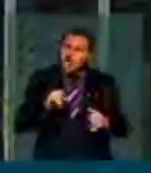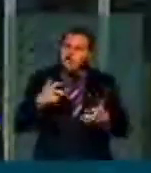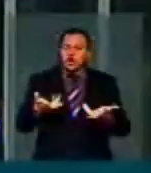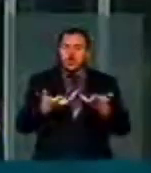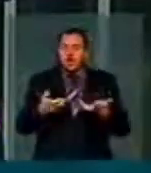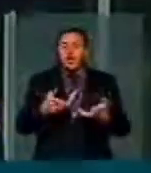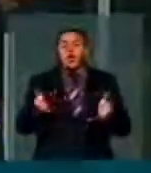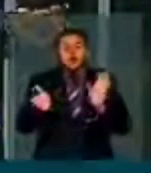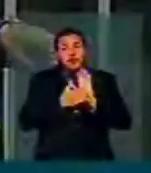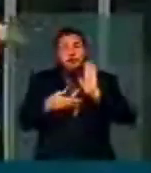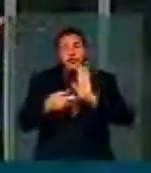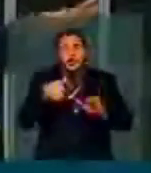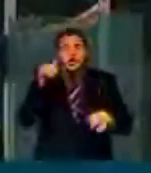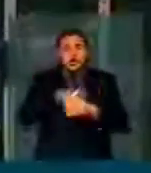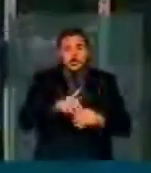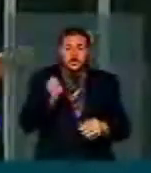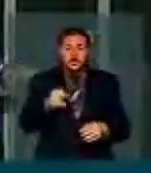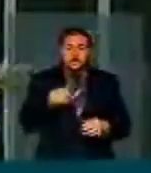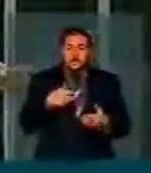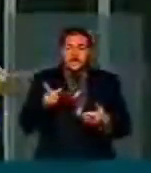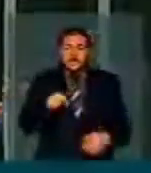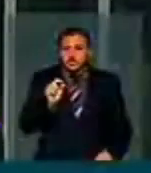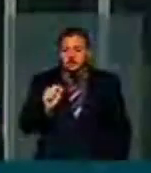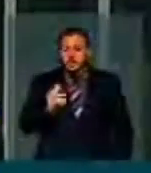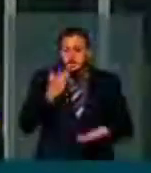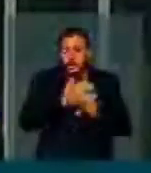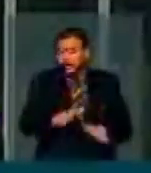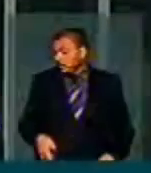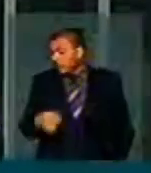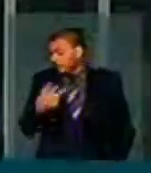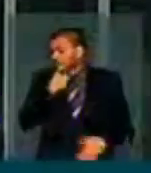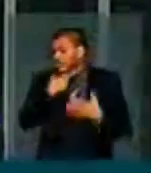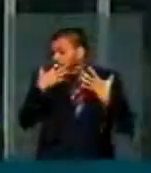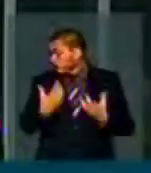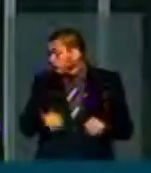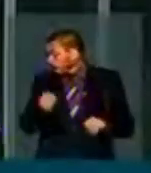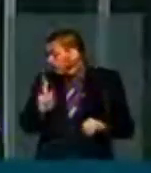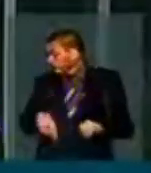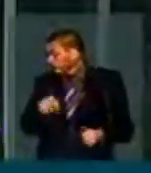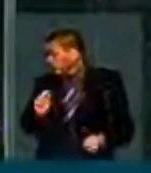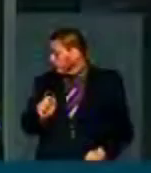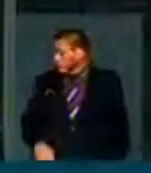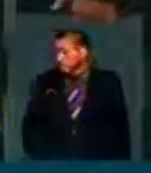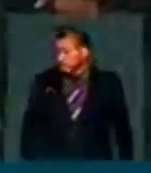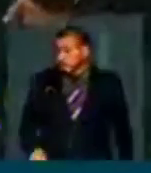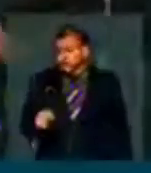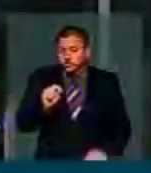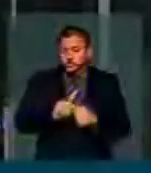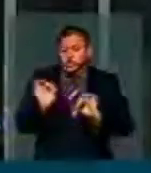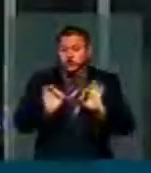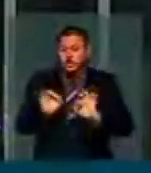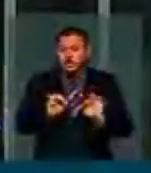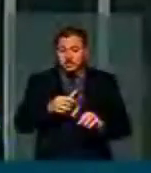Coloque em votação. Se perdermos, perdi. Acabou. Mas não podemos admitir que a gente fique gerando a